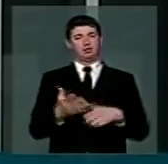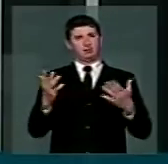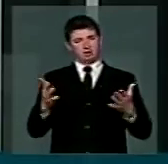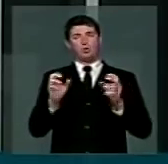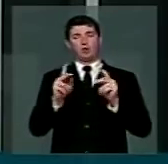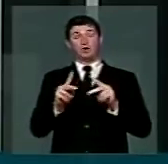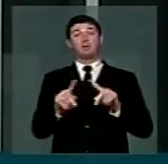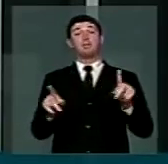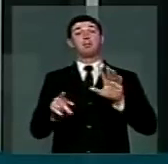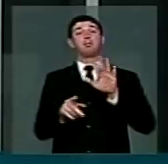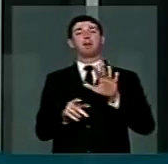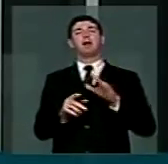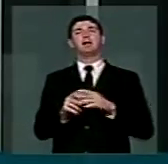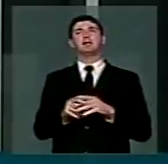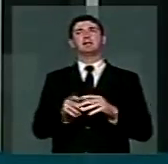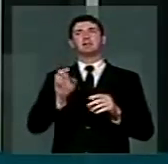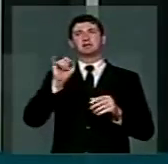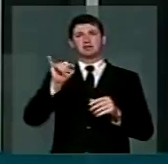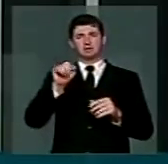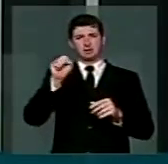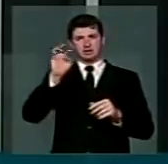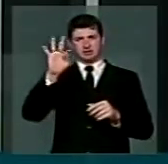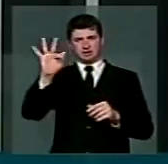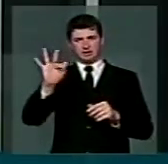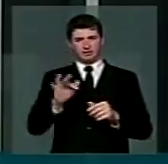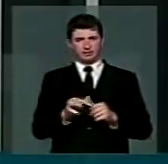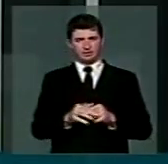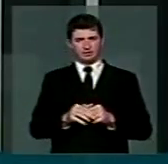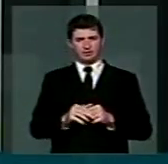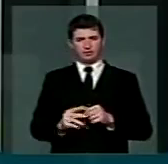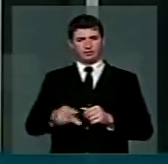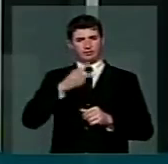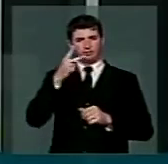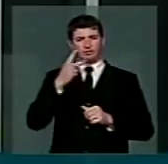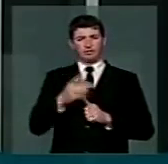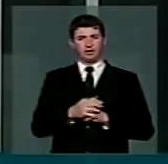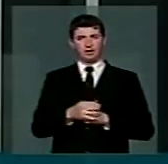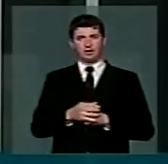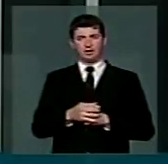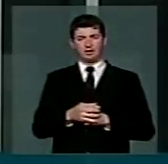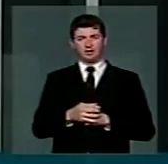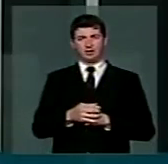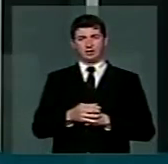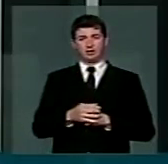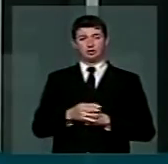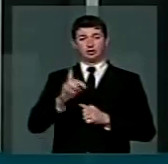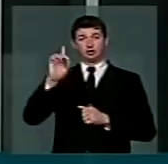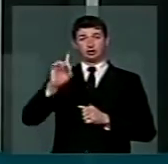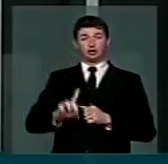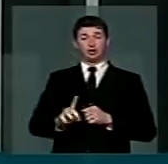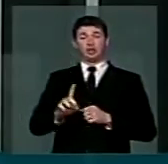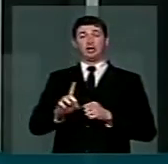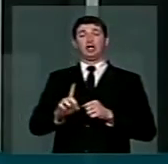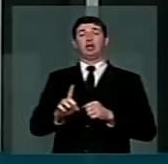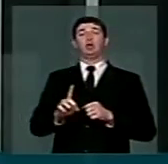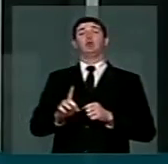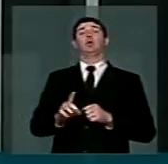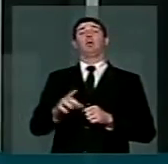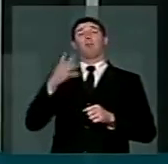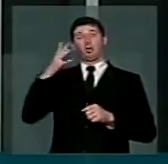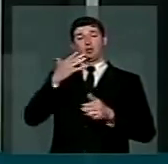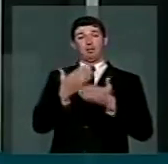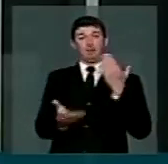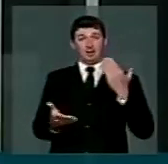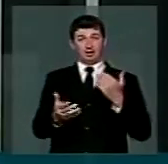bem. Mas e na hipótese de o Supremo declarar a perda dos direitos políticos, apenas a perda